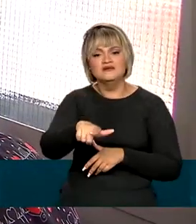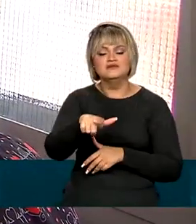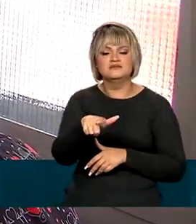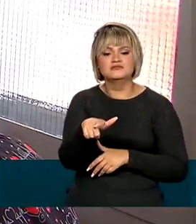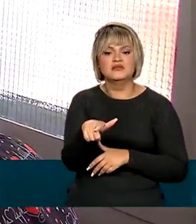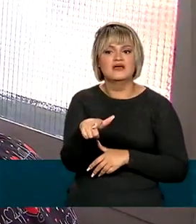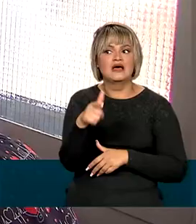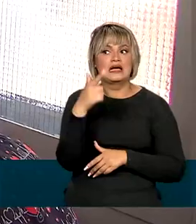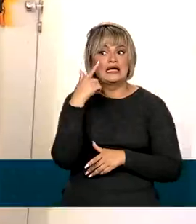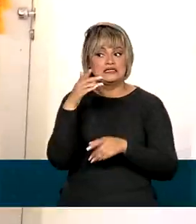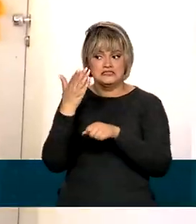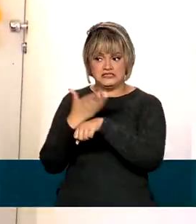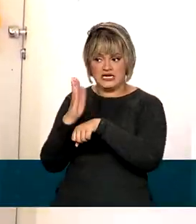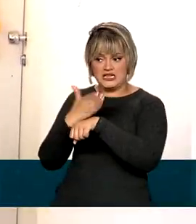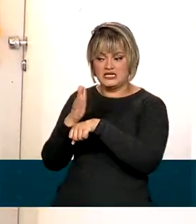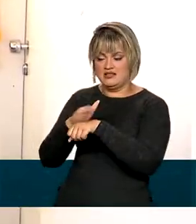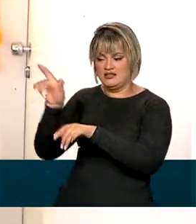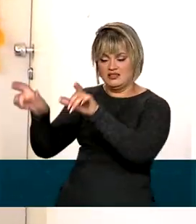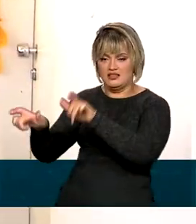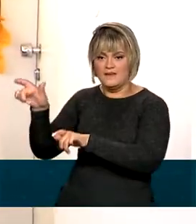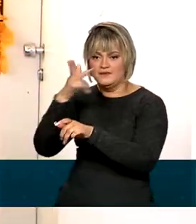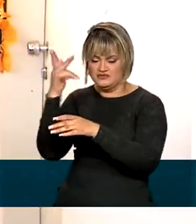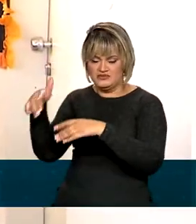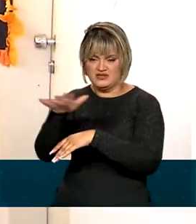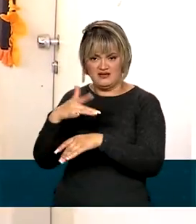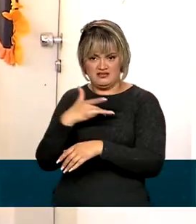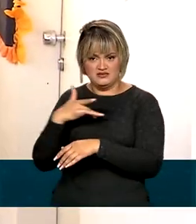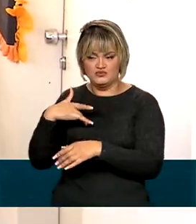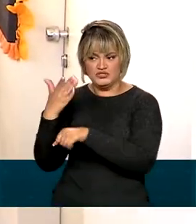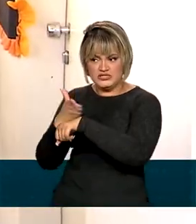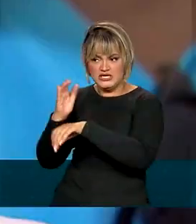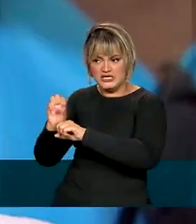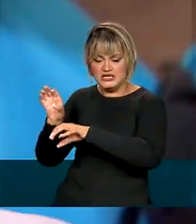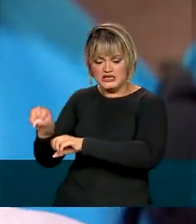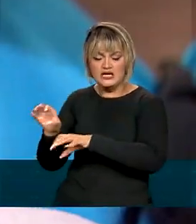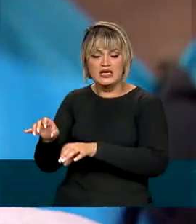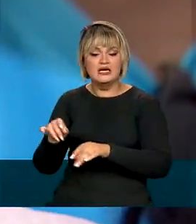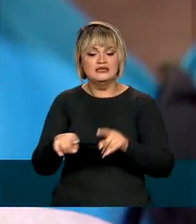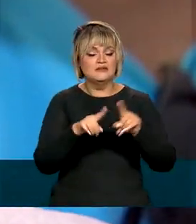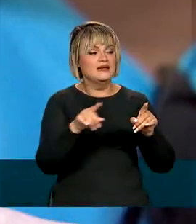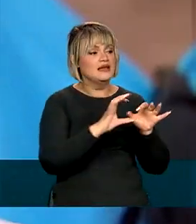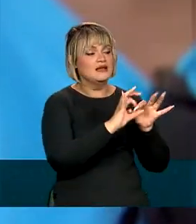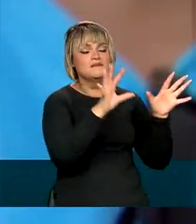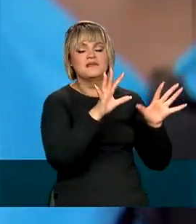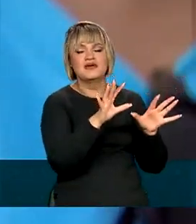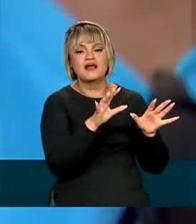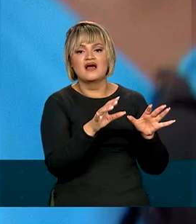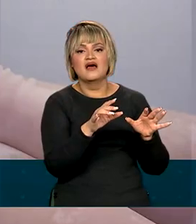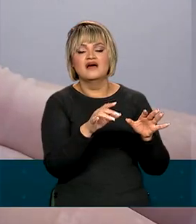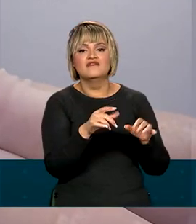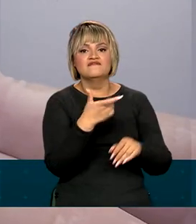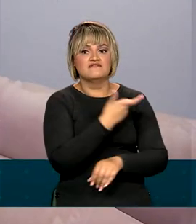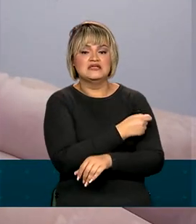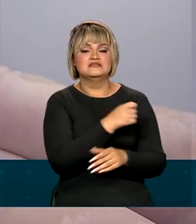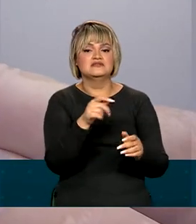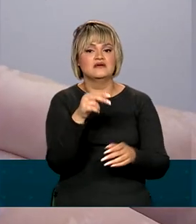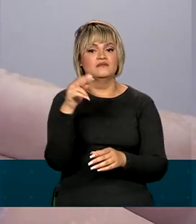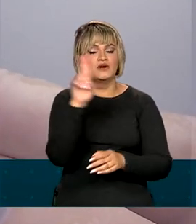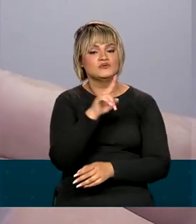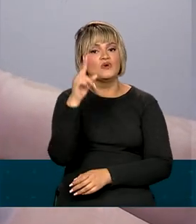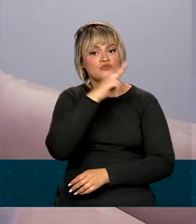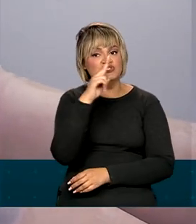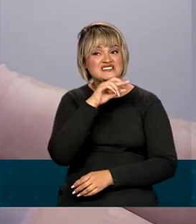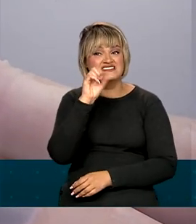prevista a capacitação de equipes de saúde e a importação e liberação de vacinas em caráter emergencial,